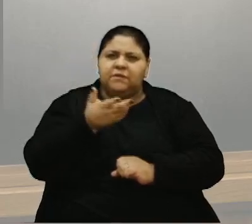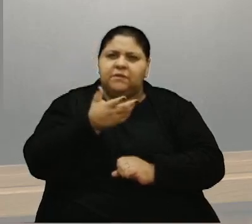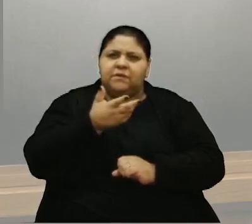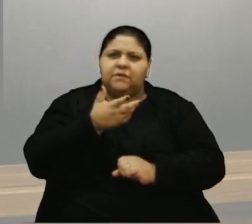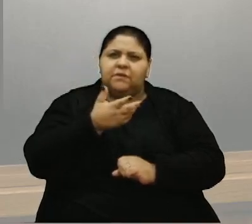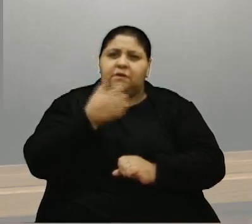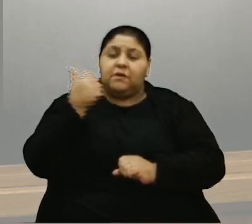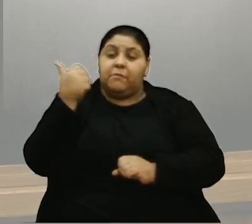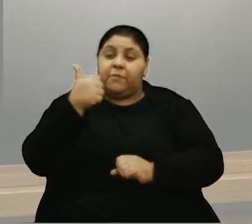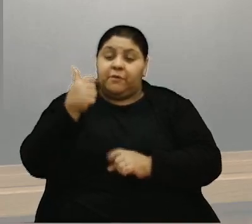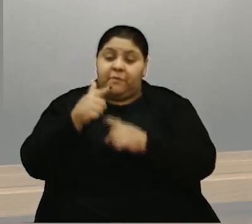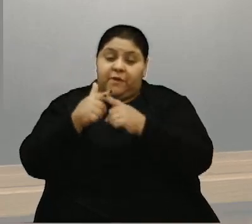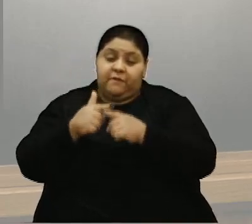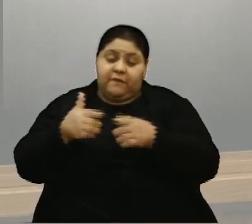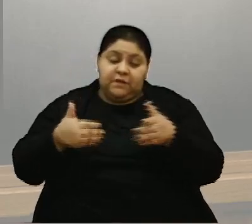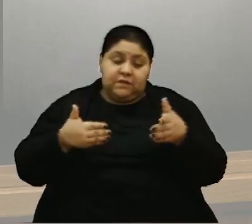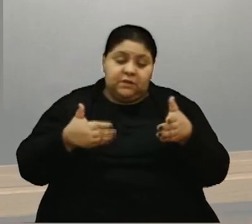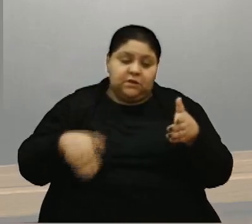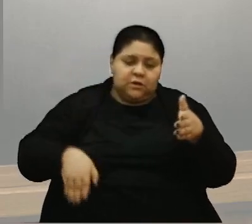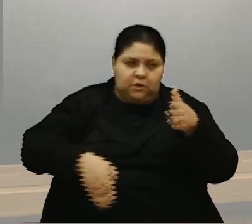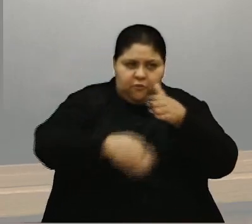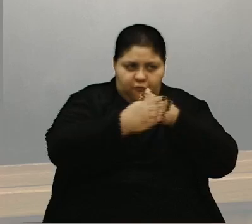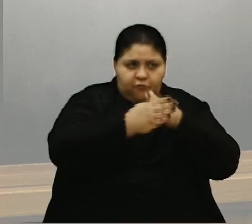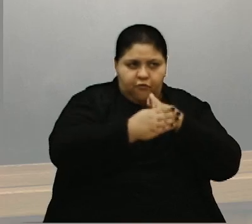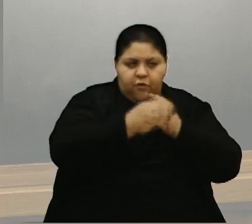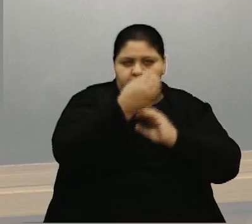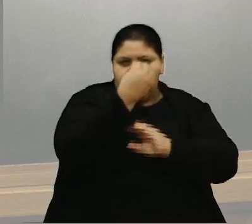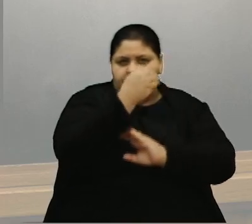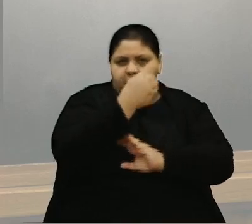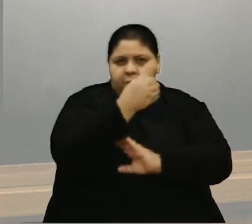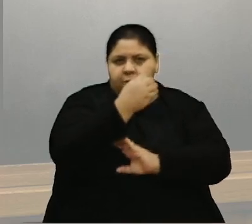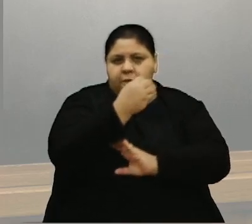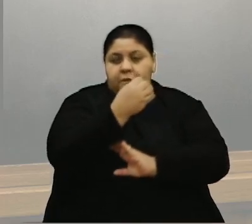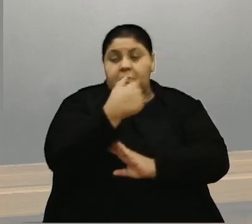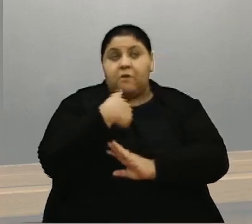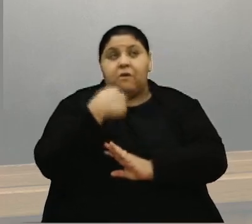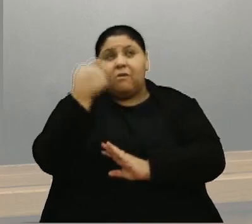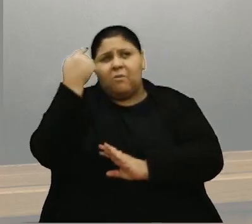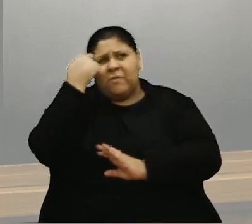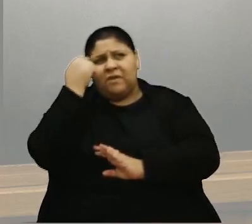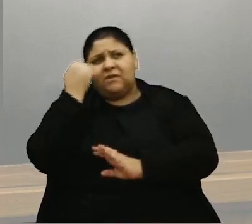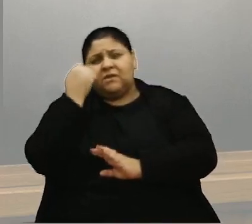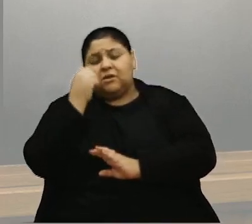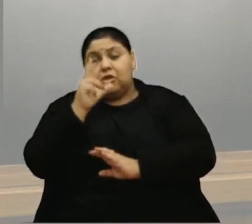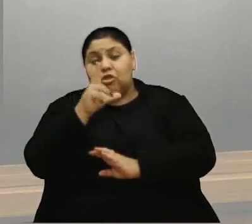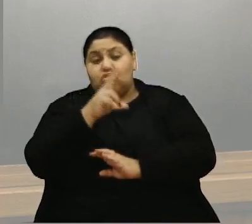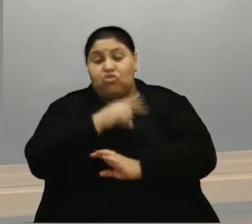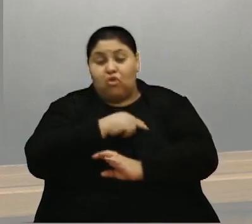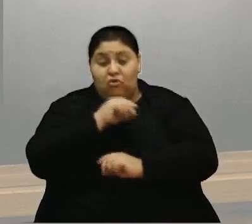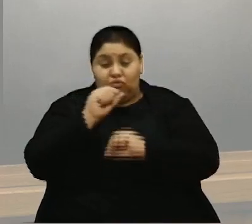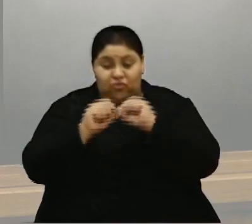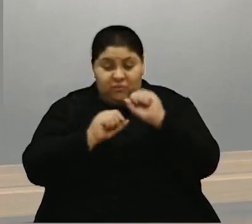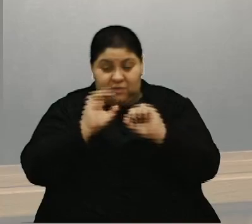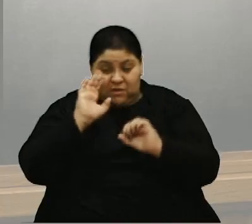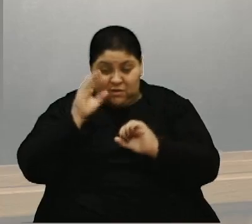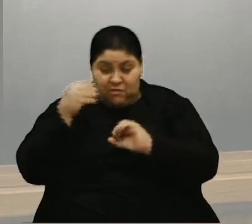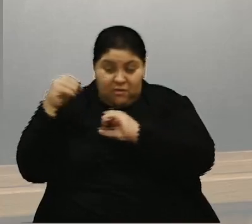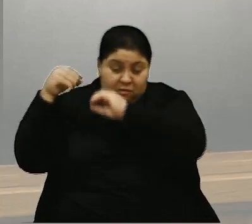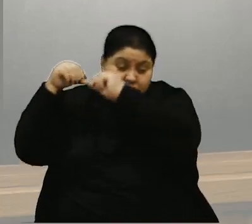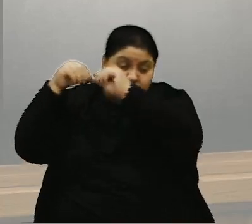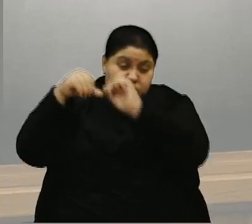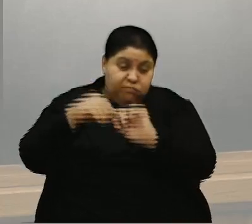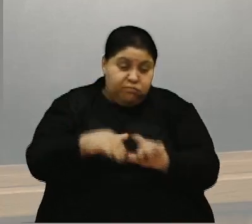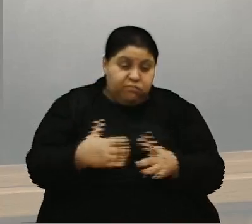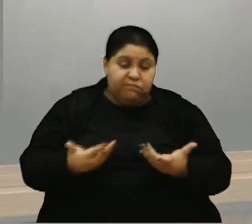Ponta Alegre depois desse período aqui, e eu pensei assim, nossa, o vai acontecer com esses morros aqui que está desse jeito?